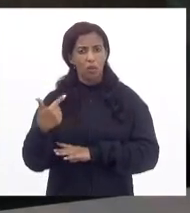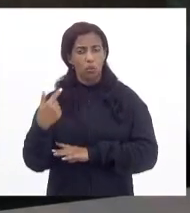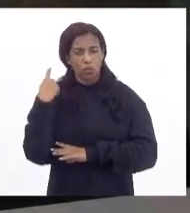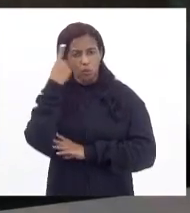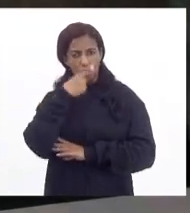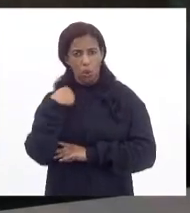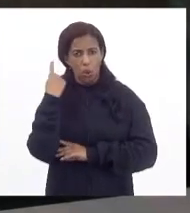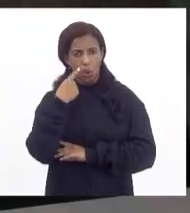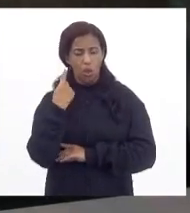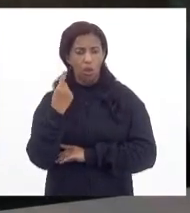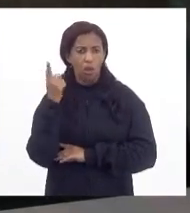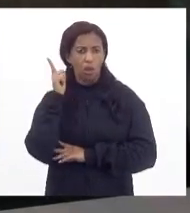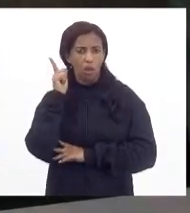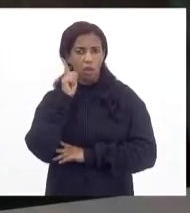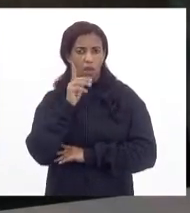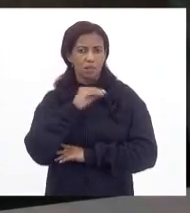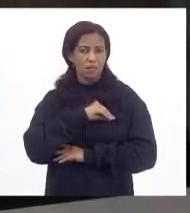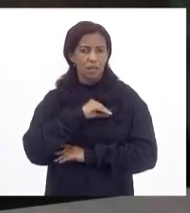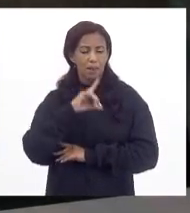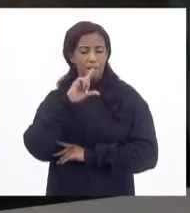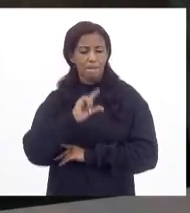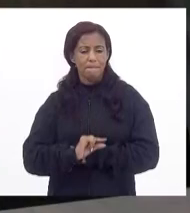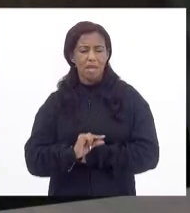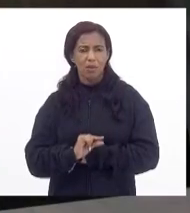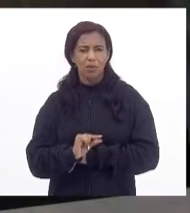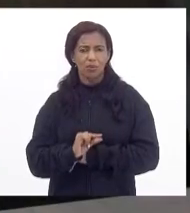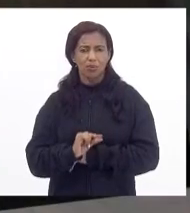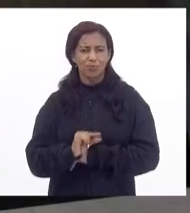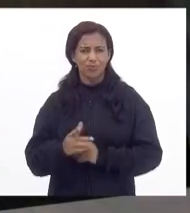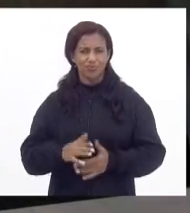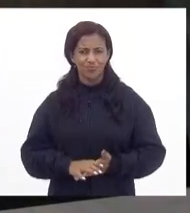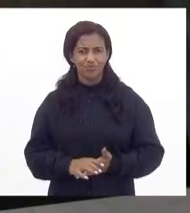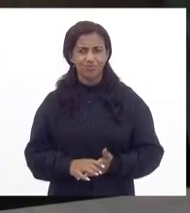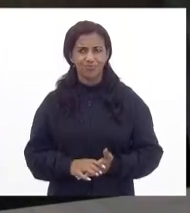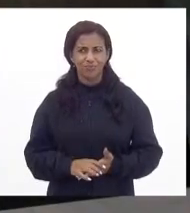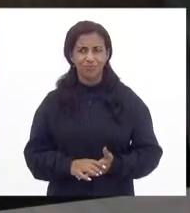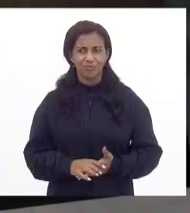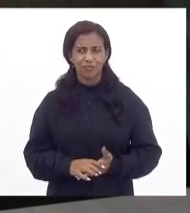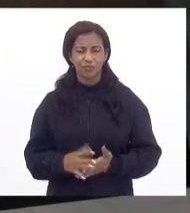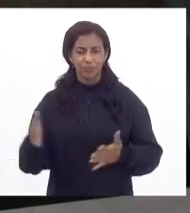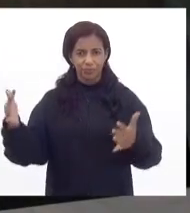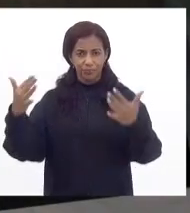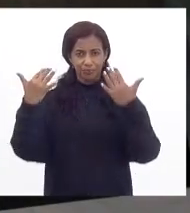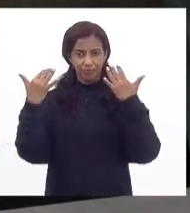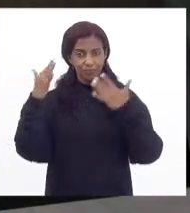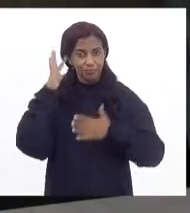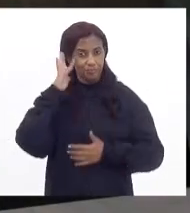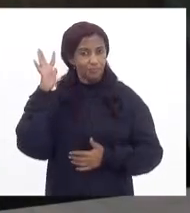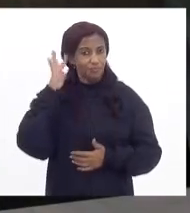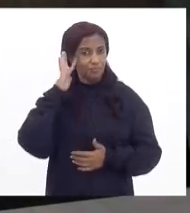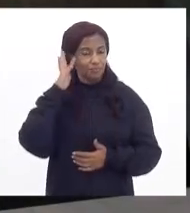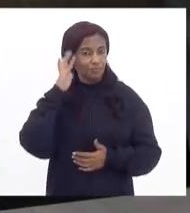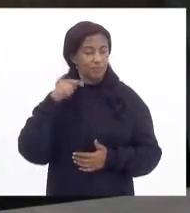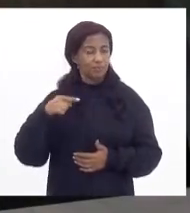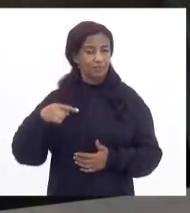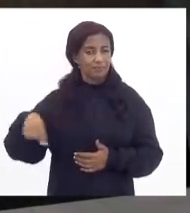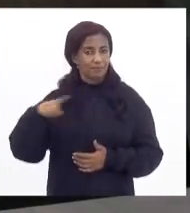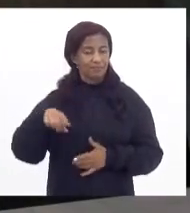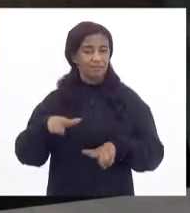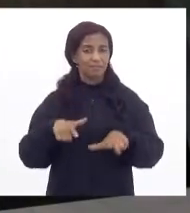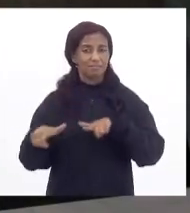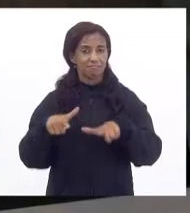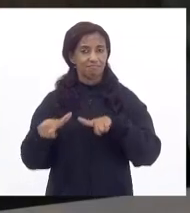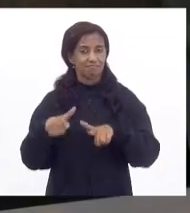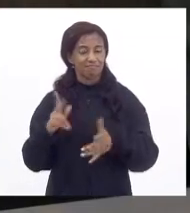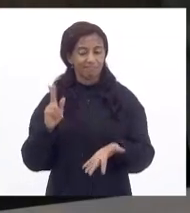dia ganha menos de um salário mínimo ao final do mês. Então, que chamo aqui para refletir é se esses trabalhadores,